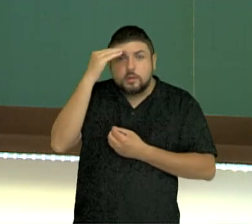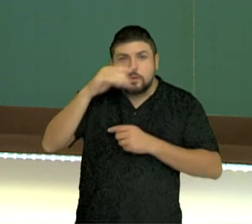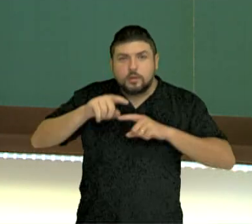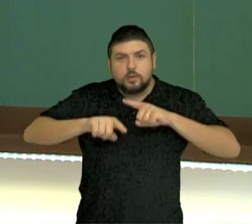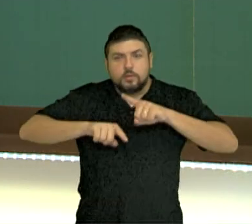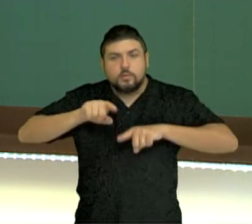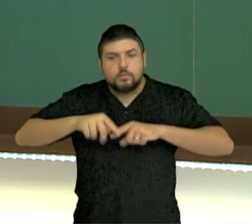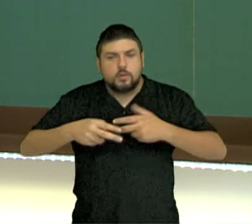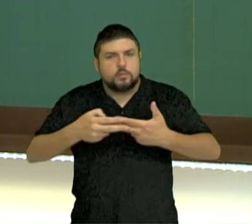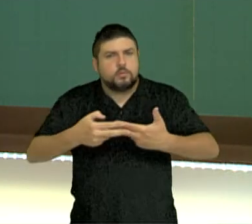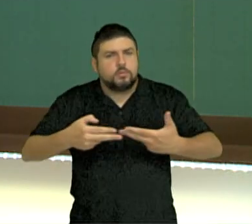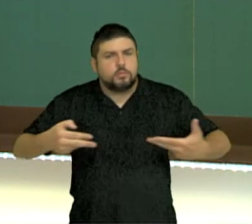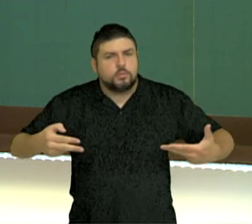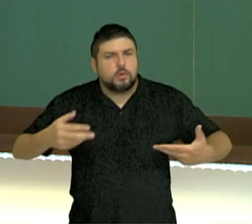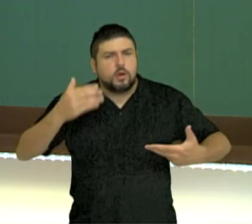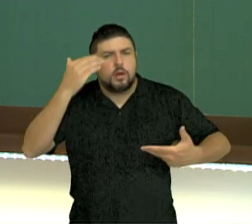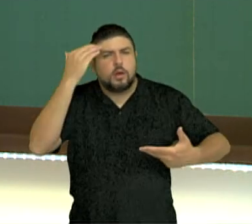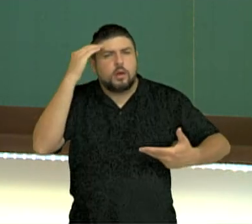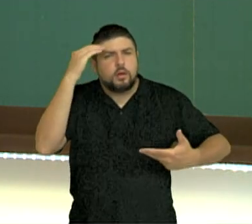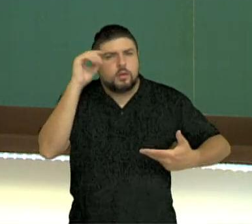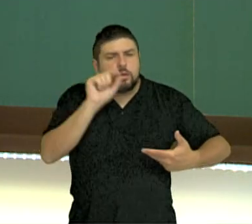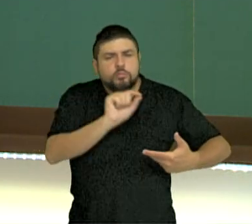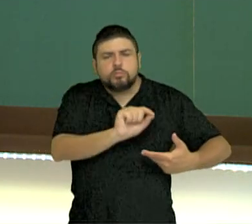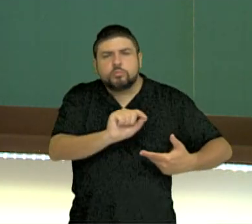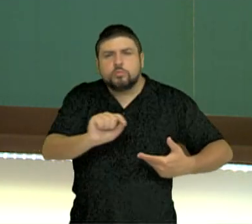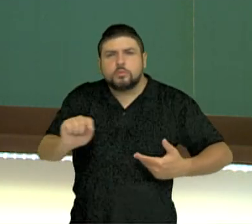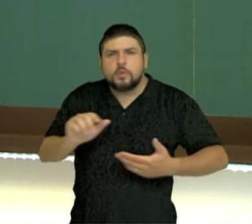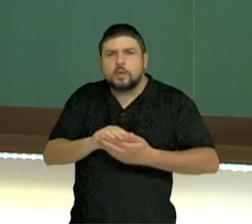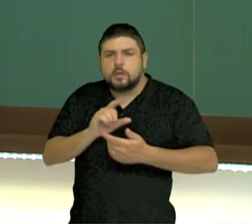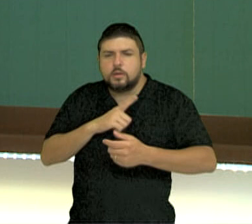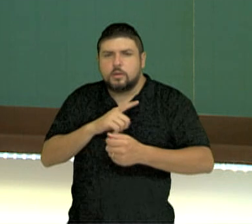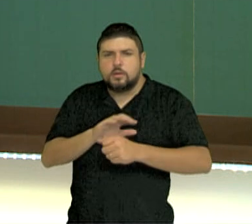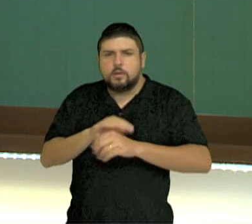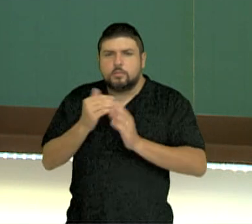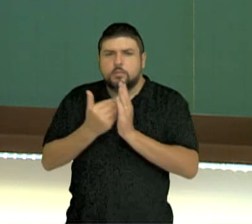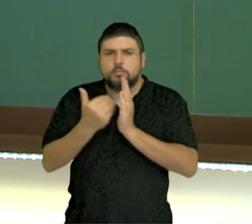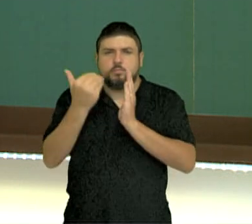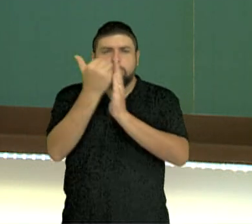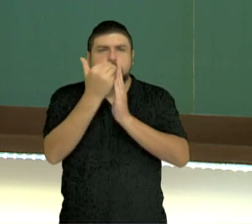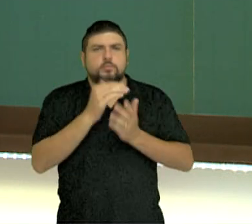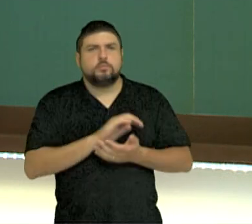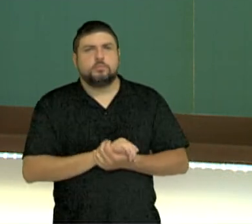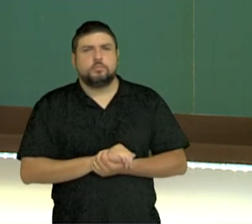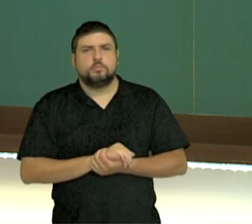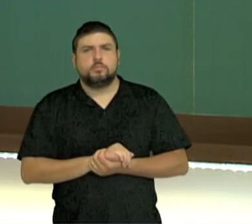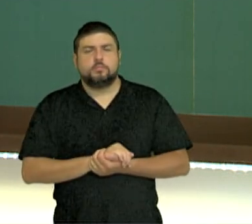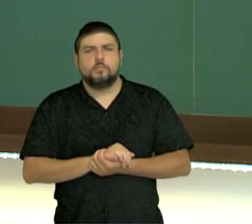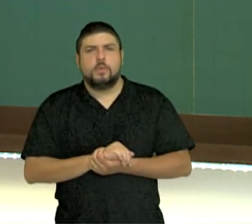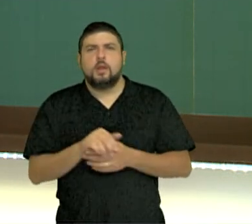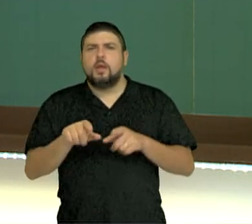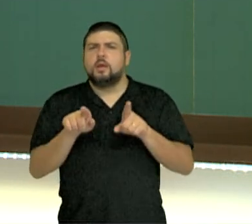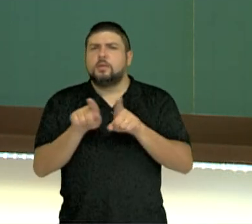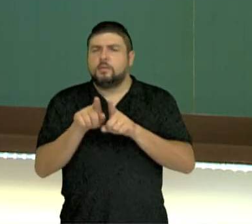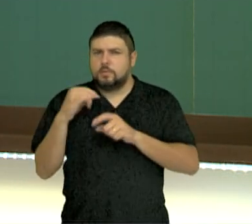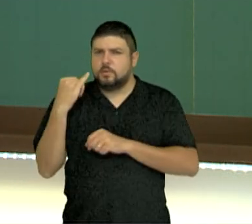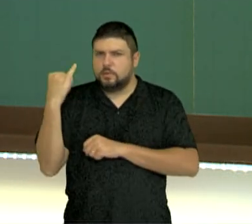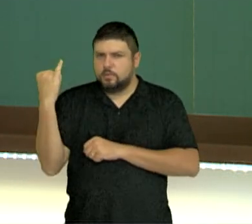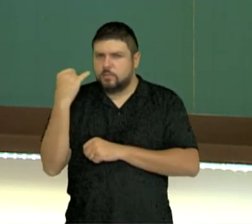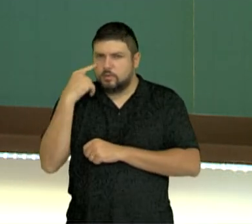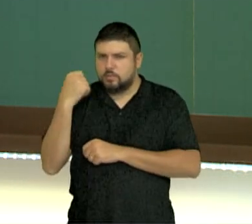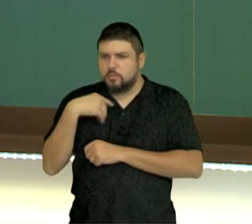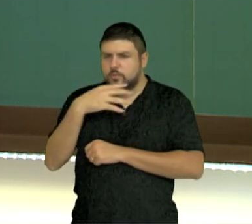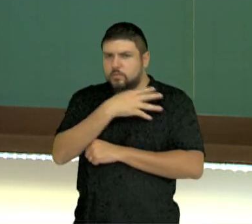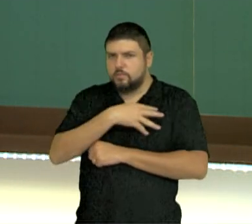E ali se encontra realmente o estudo da metafísica em Aristóteles. Algo muito importante legado por esse